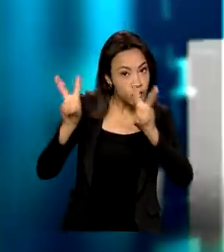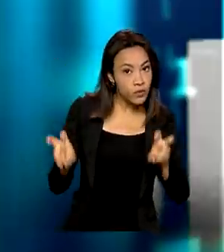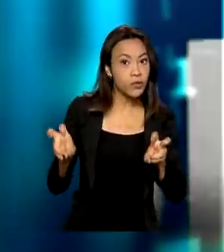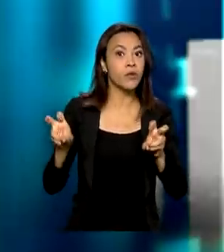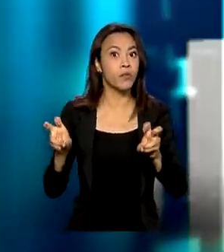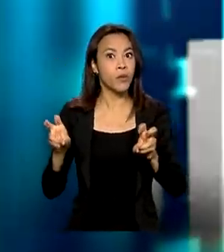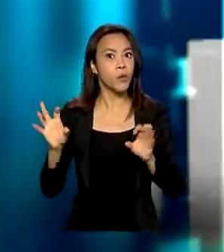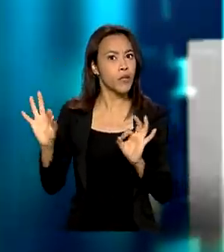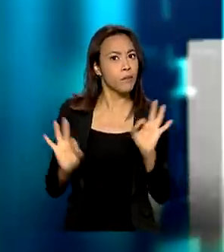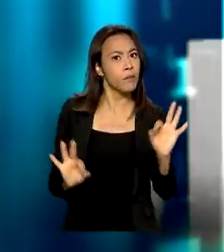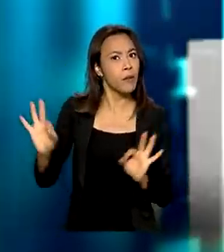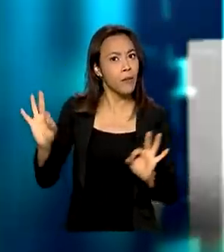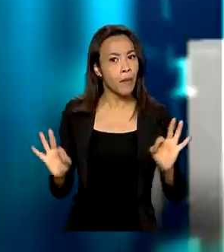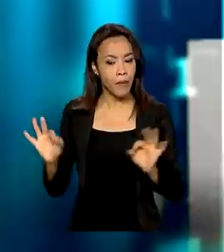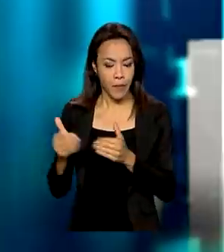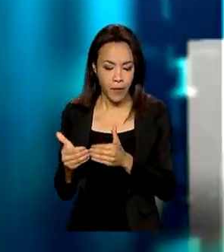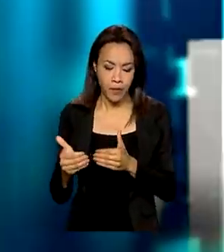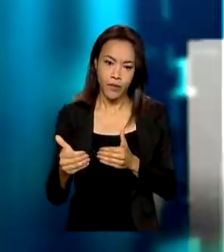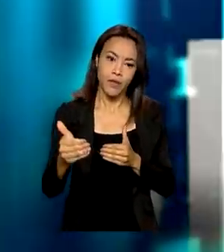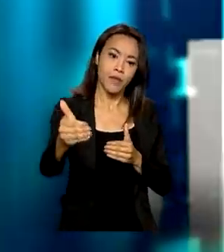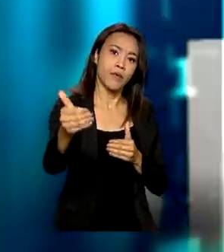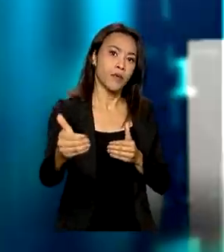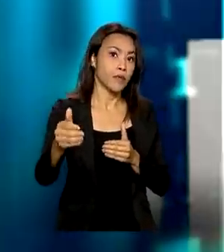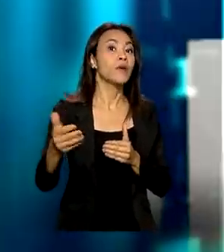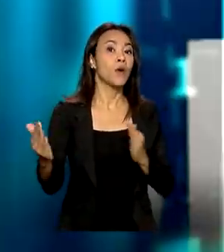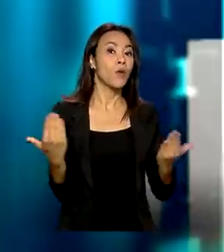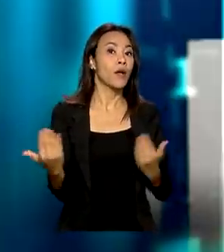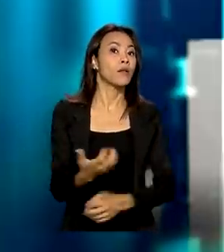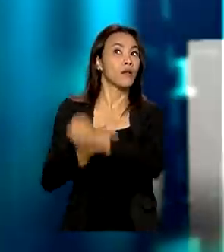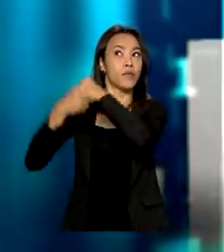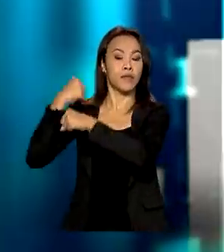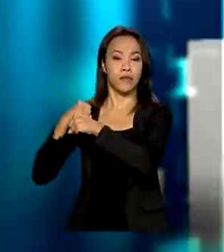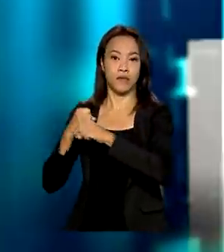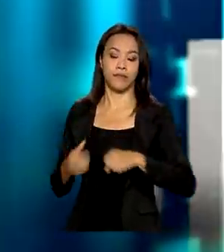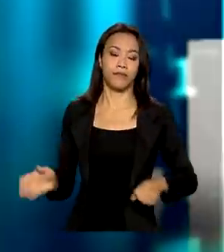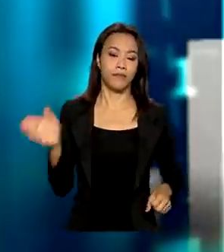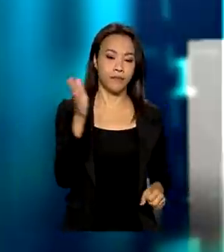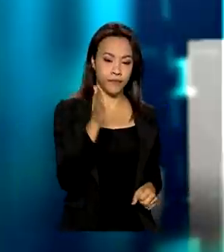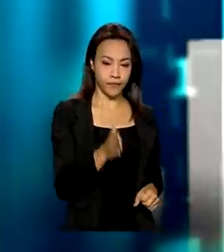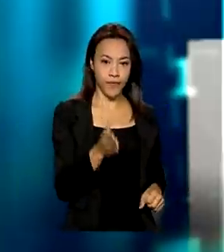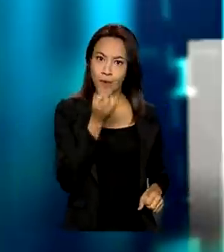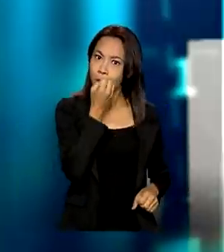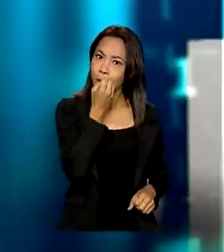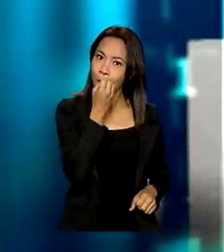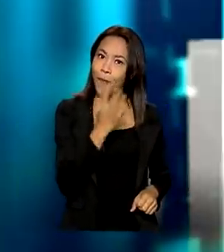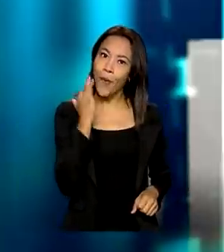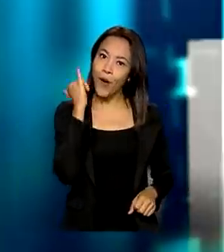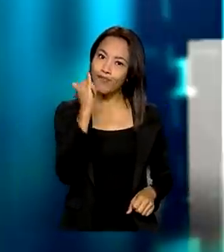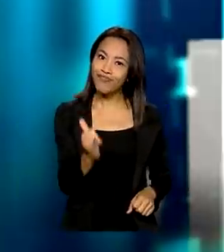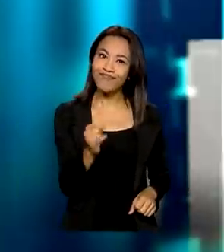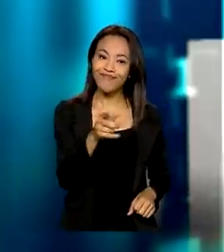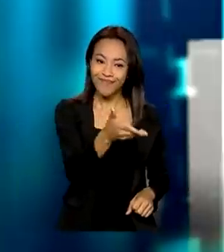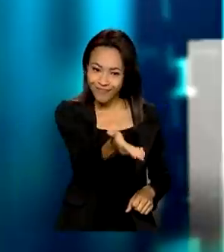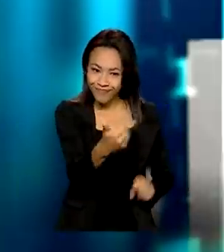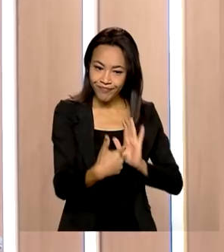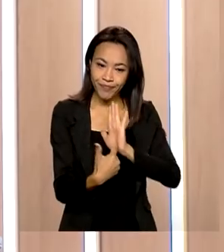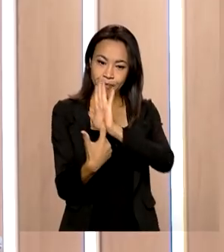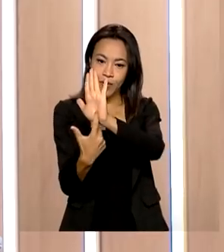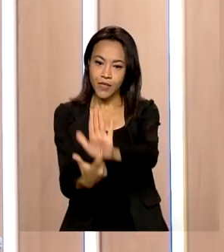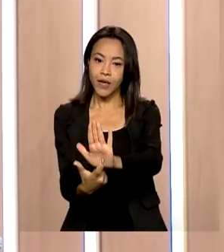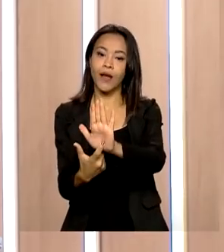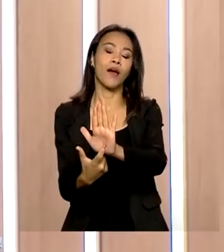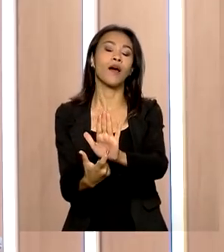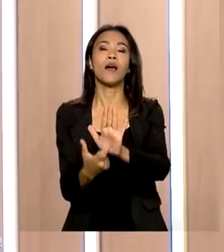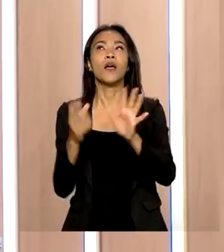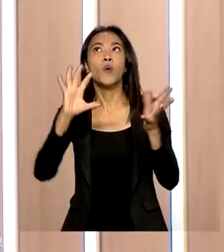e à safra obtida no ano passado. Uma boa notícia, um bom indicador para mostrar como a